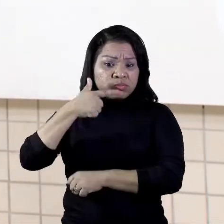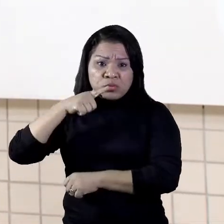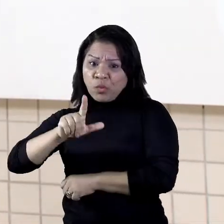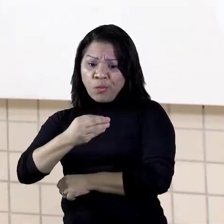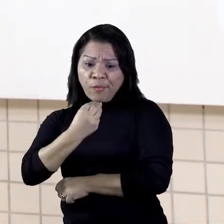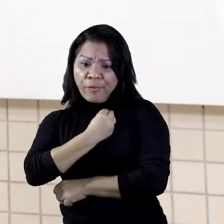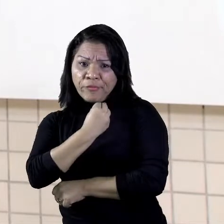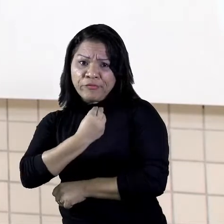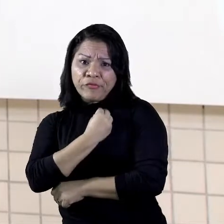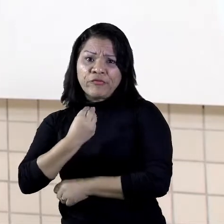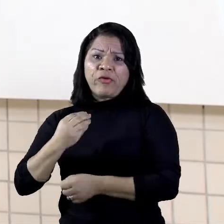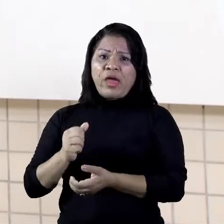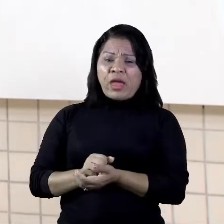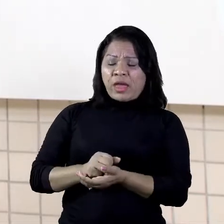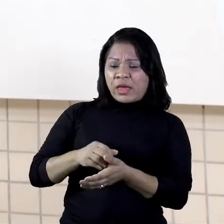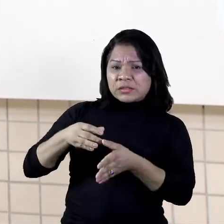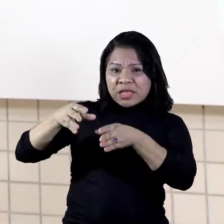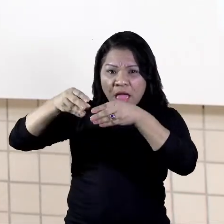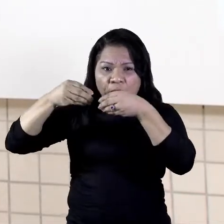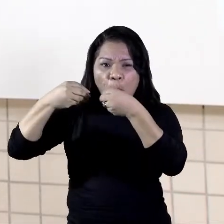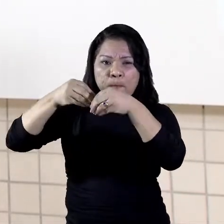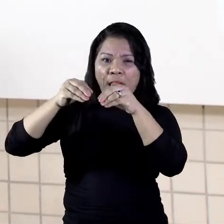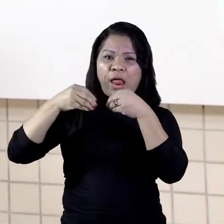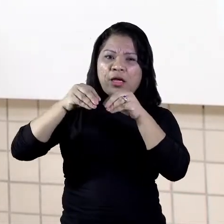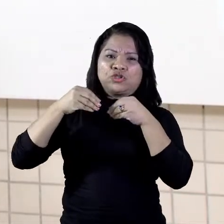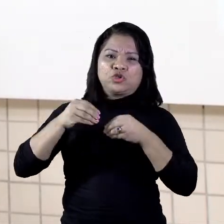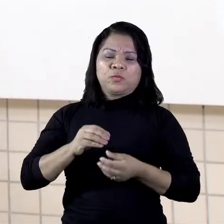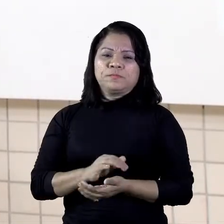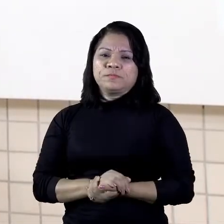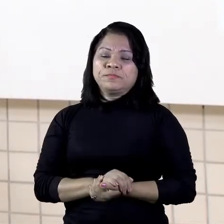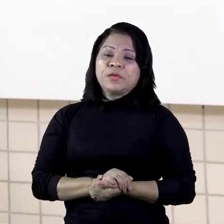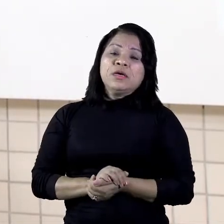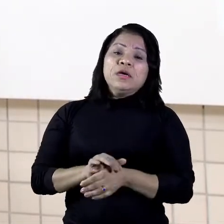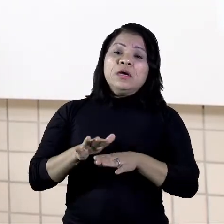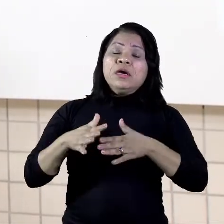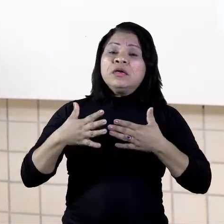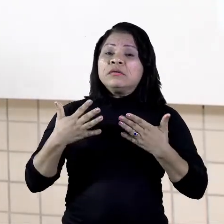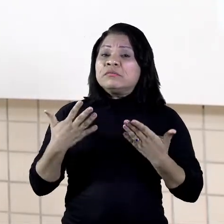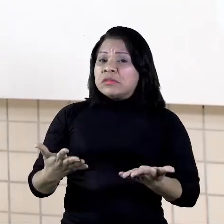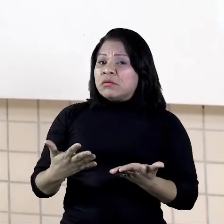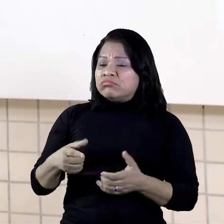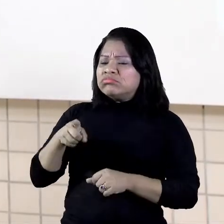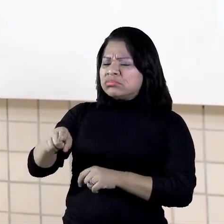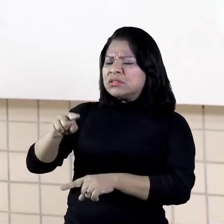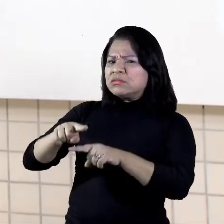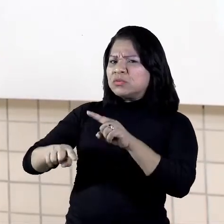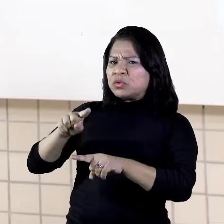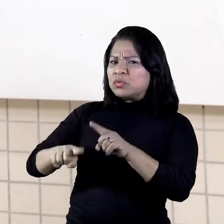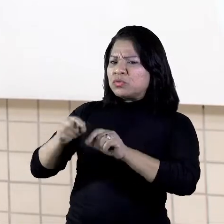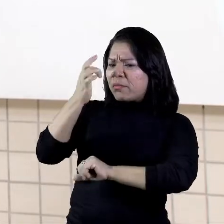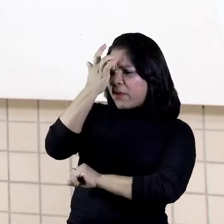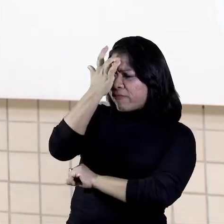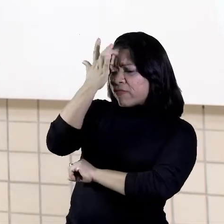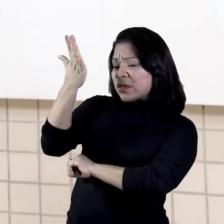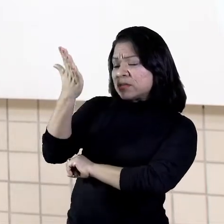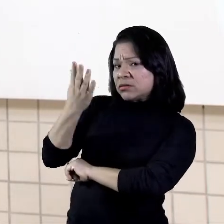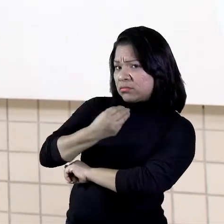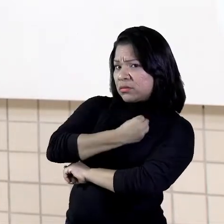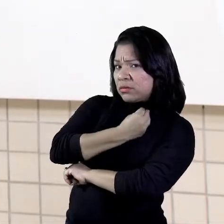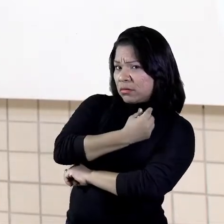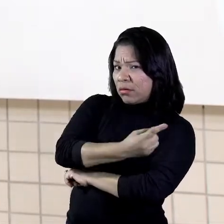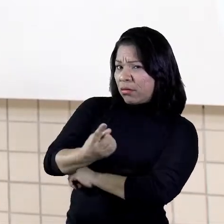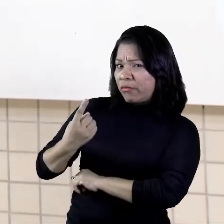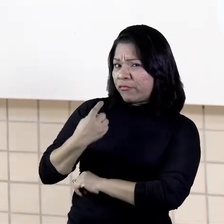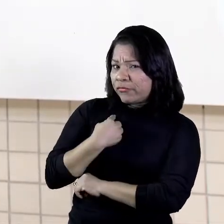Só que esse produto que foi criado para facilitar a nossa vida, ele, de